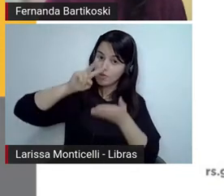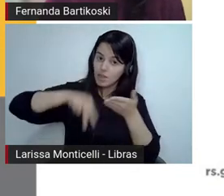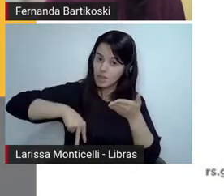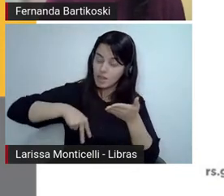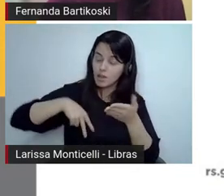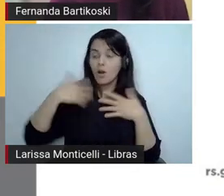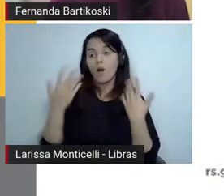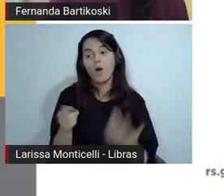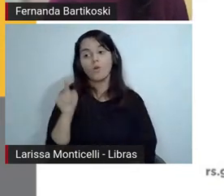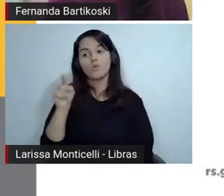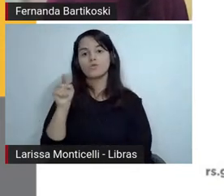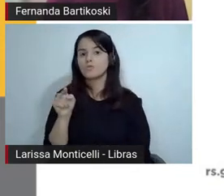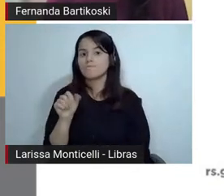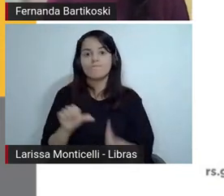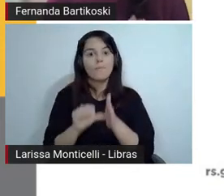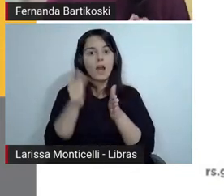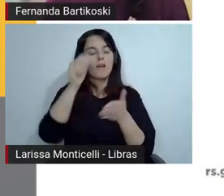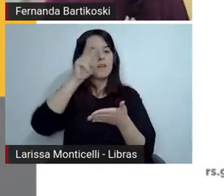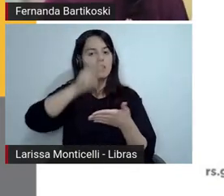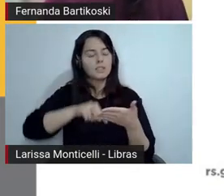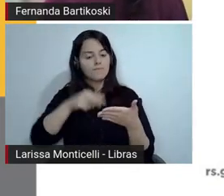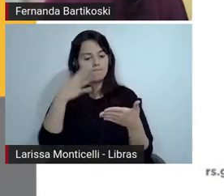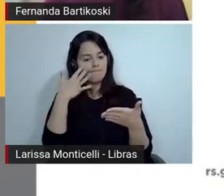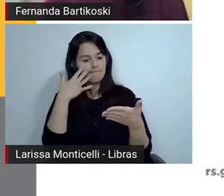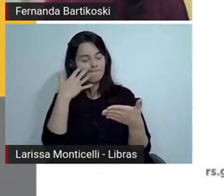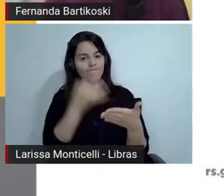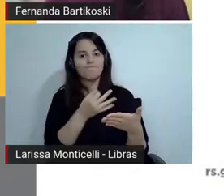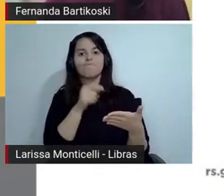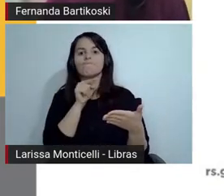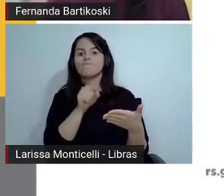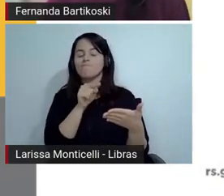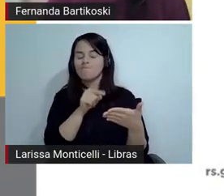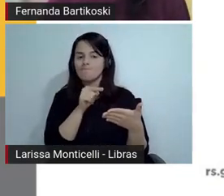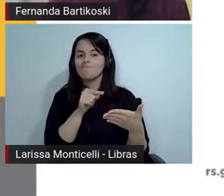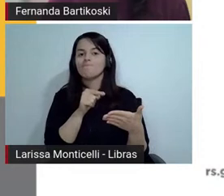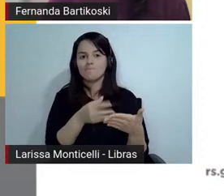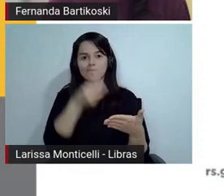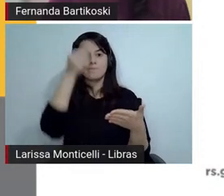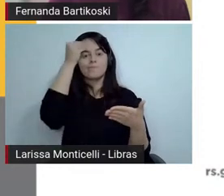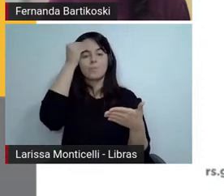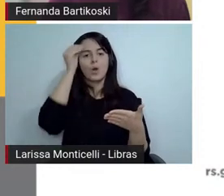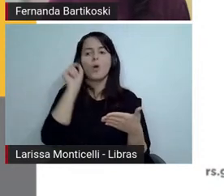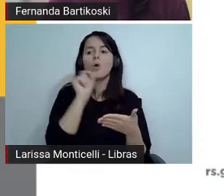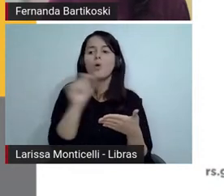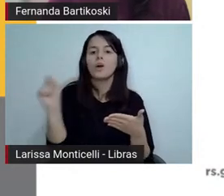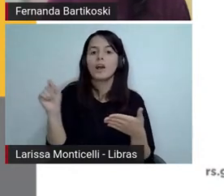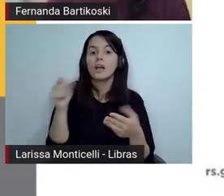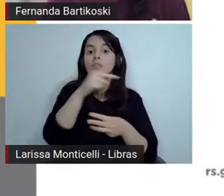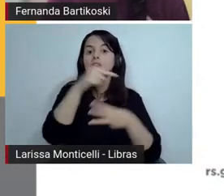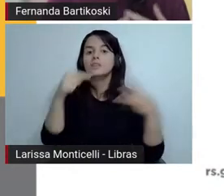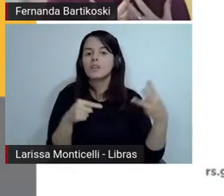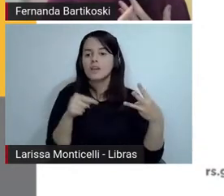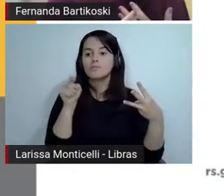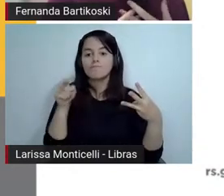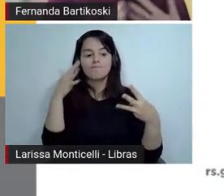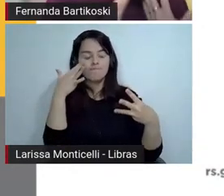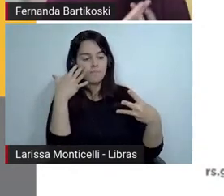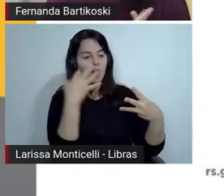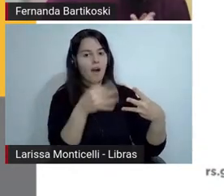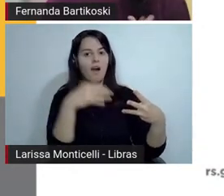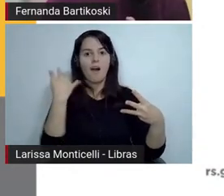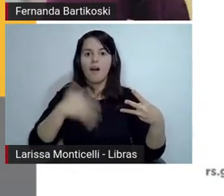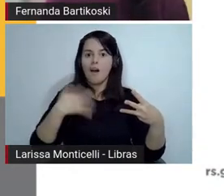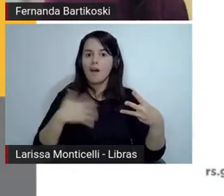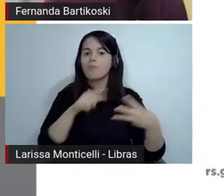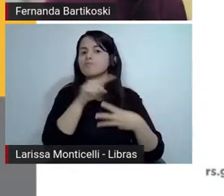sobre esse texto registre três aspectos que mais chamaram a sua atenção nessa leitura então aqui é uma a